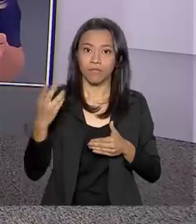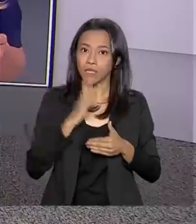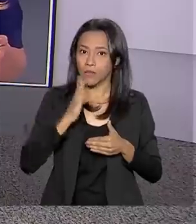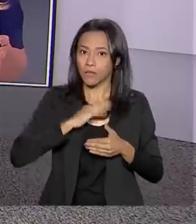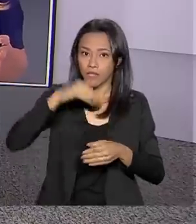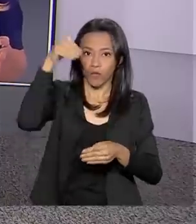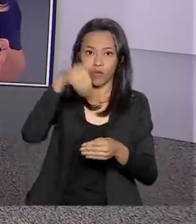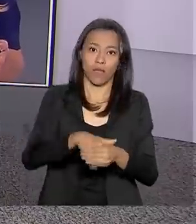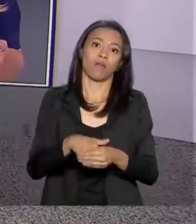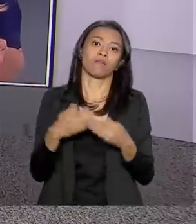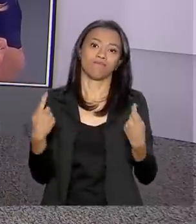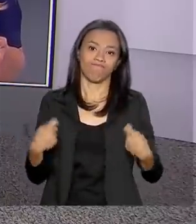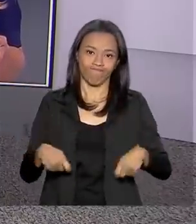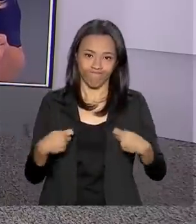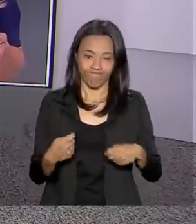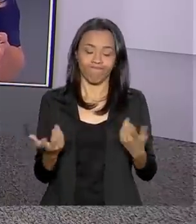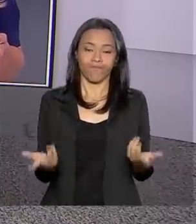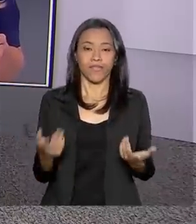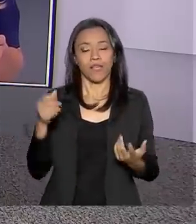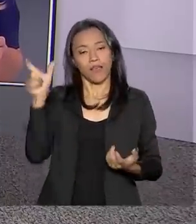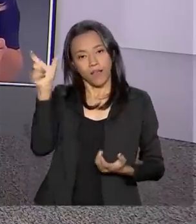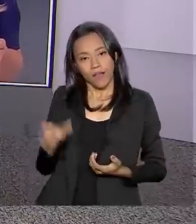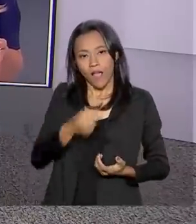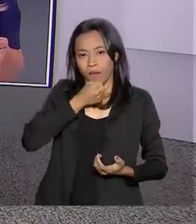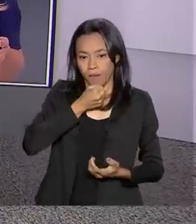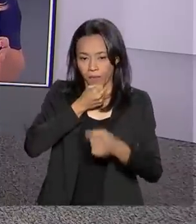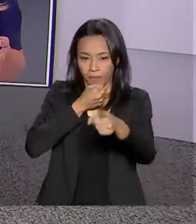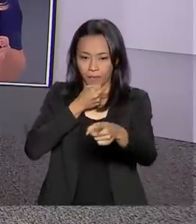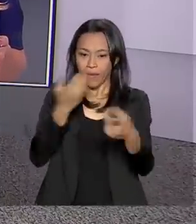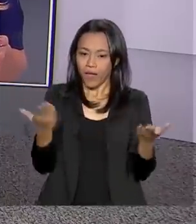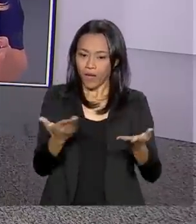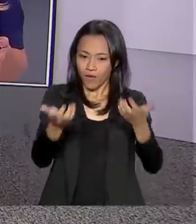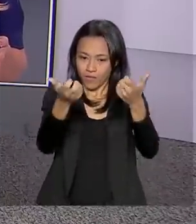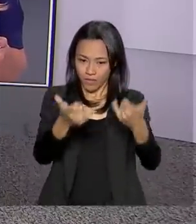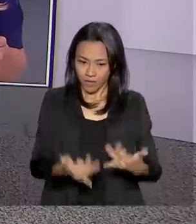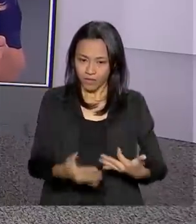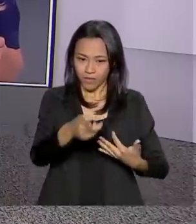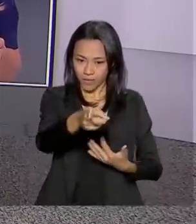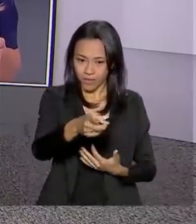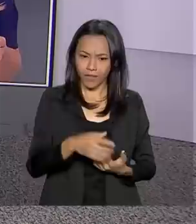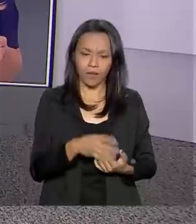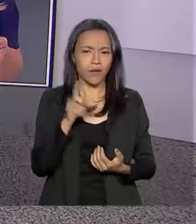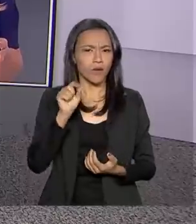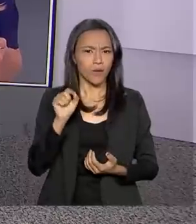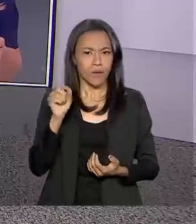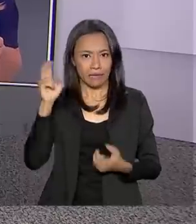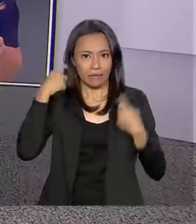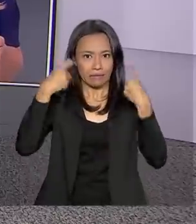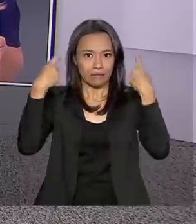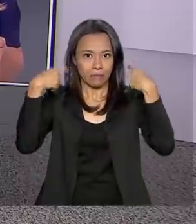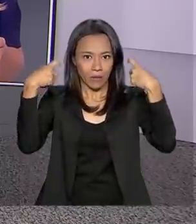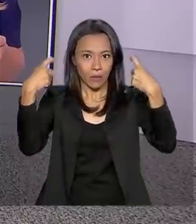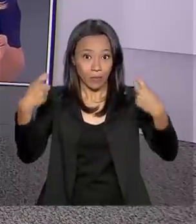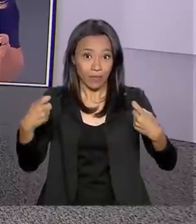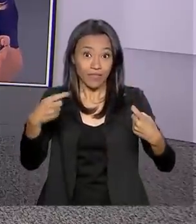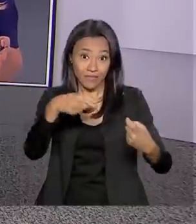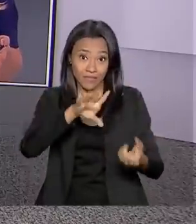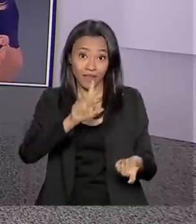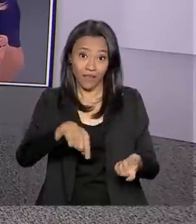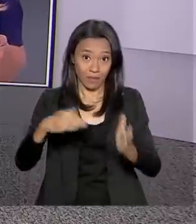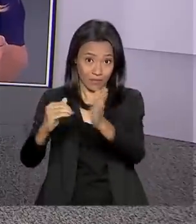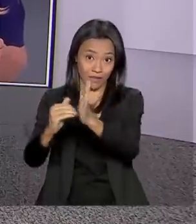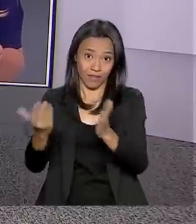pelos parlamentares. A Selma Dias está acompanhando, conversa agora com a gente. Selma, a situação é mais preocupante no Senado, né? Bom dia.